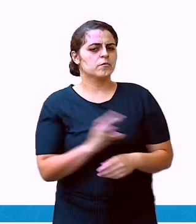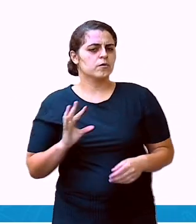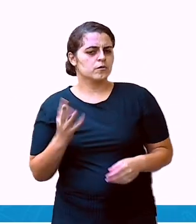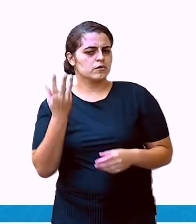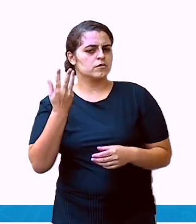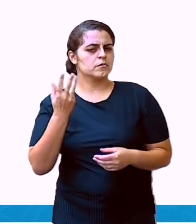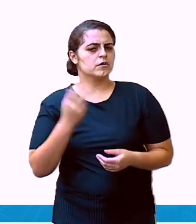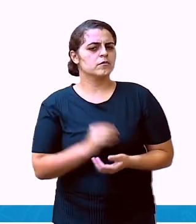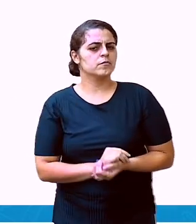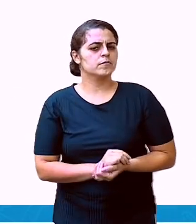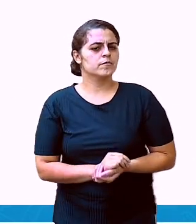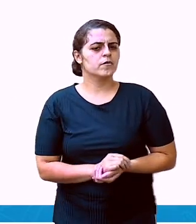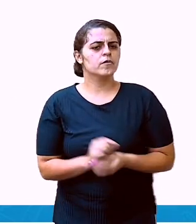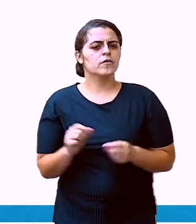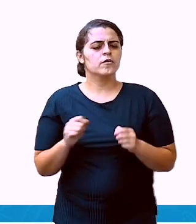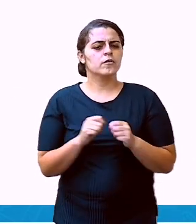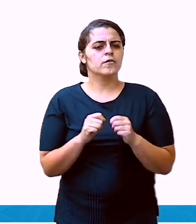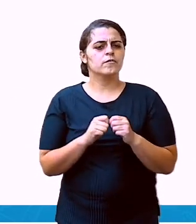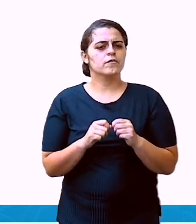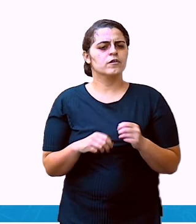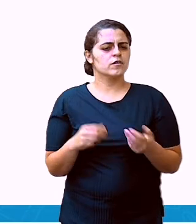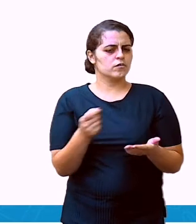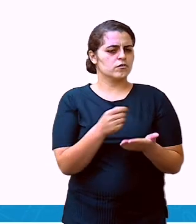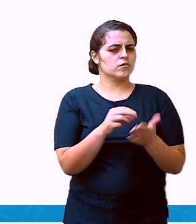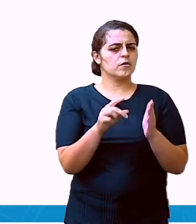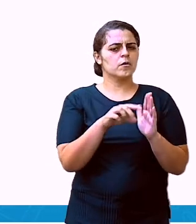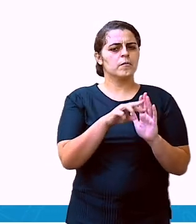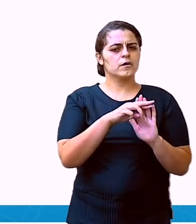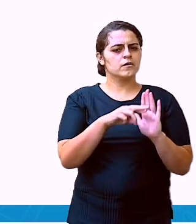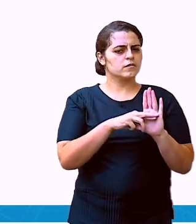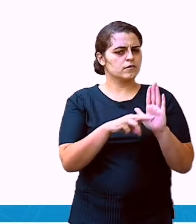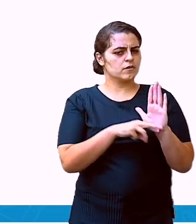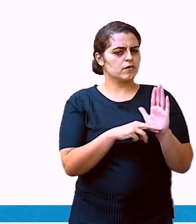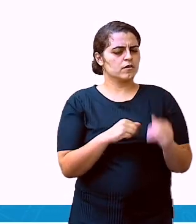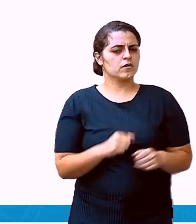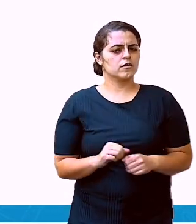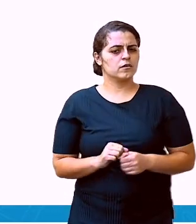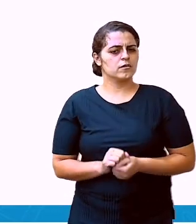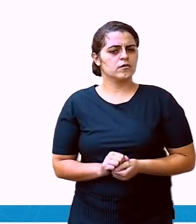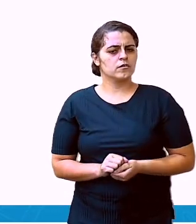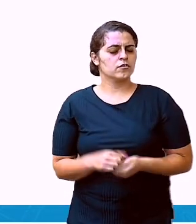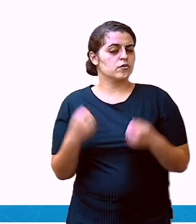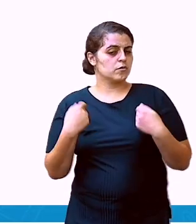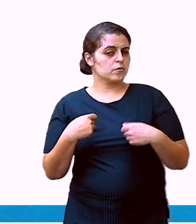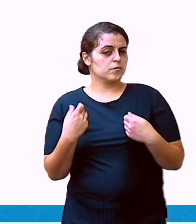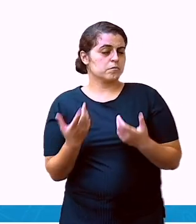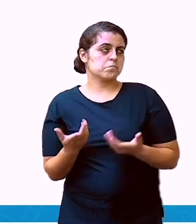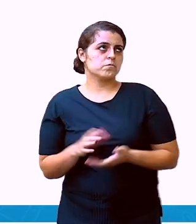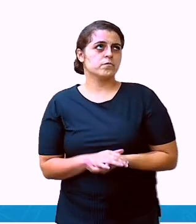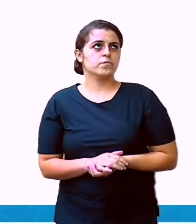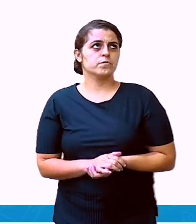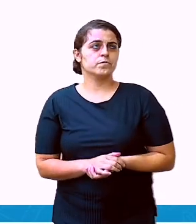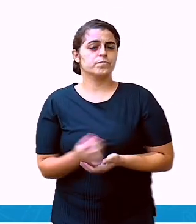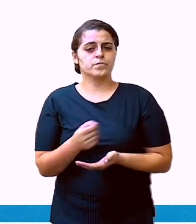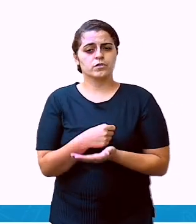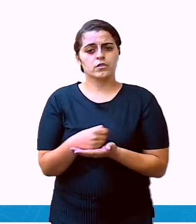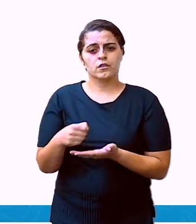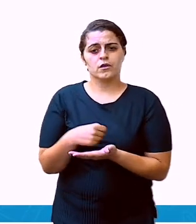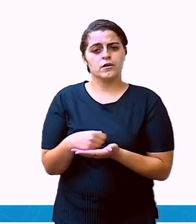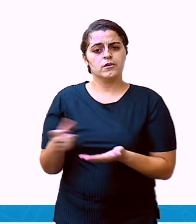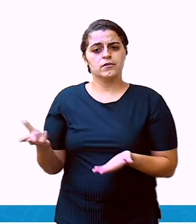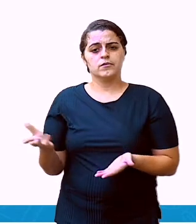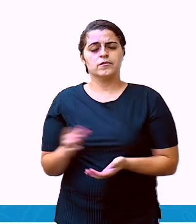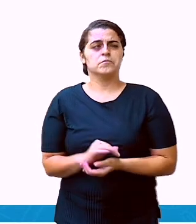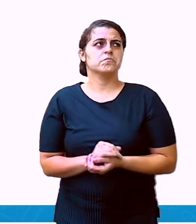Ou será que eu fiz uma lista de itens? Nós escrevemos um tanto de coisas, fizemos uma